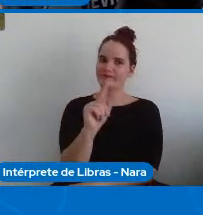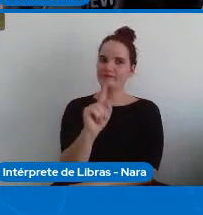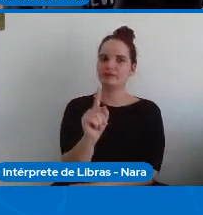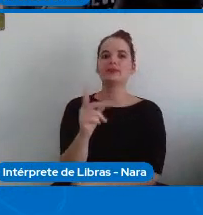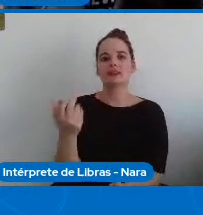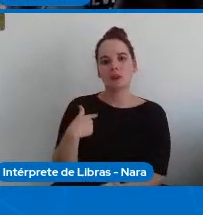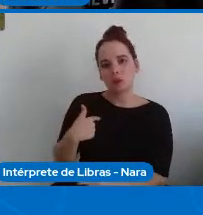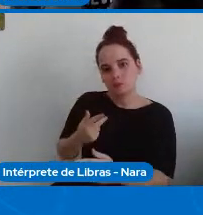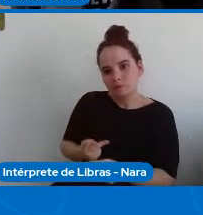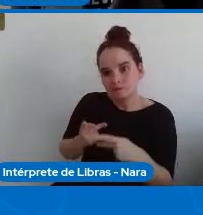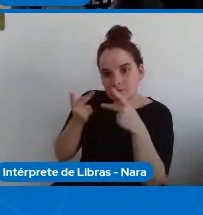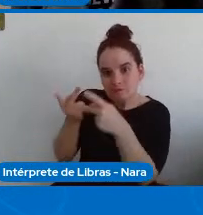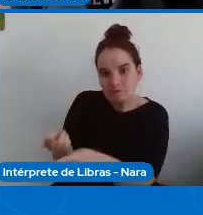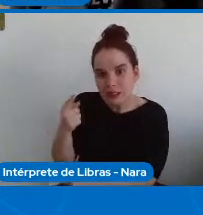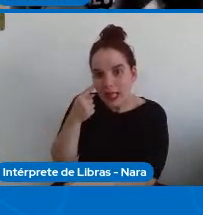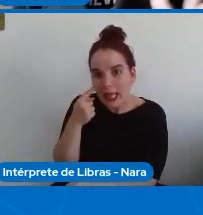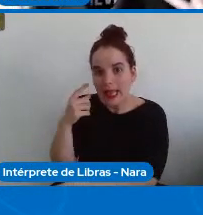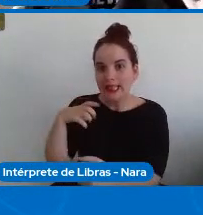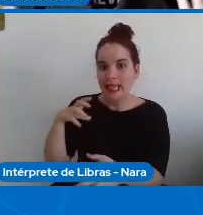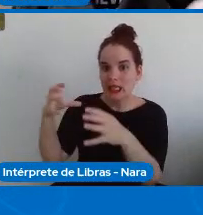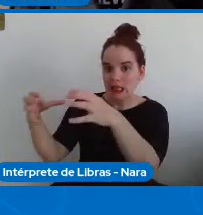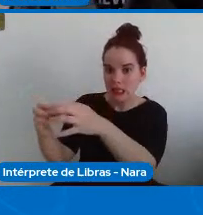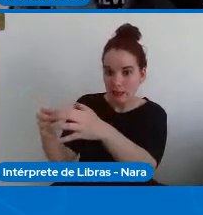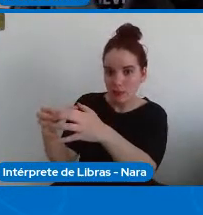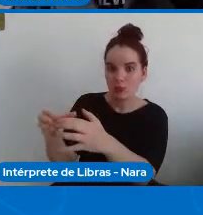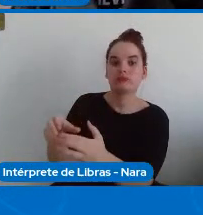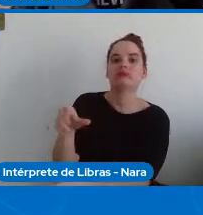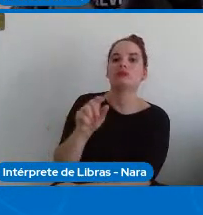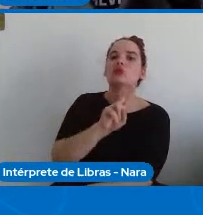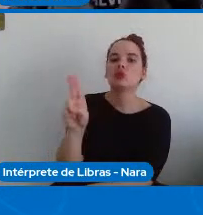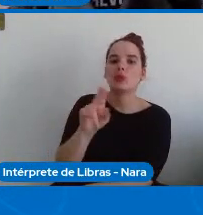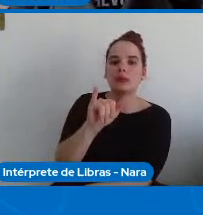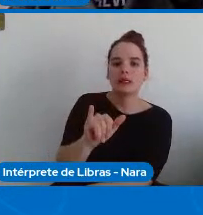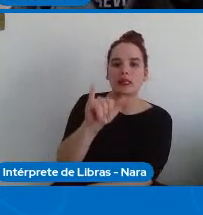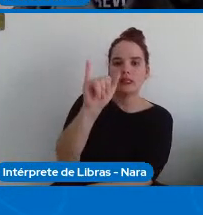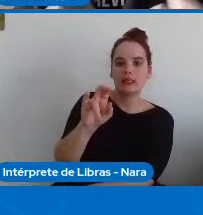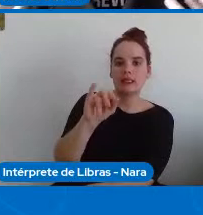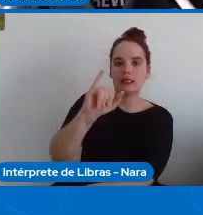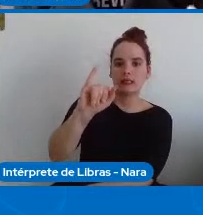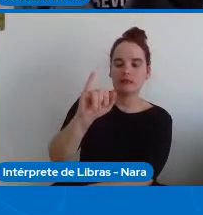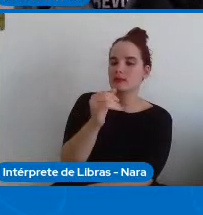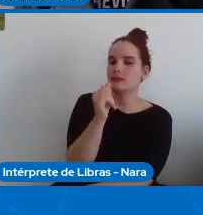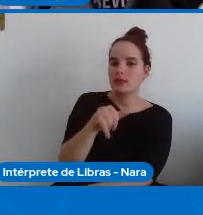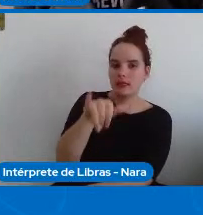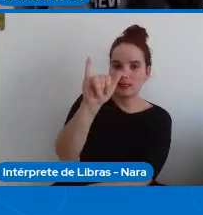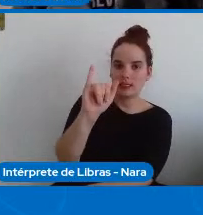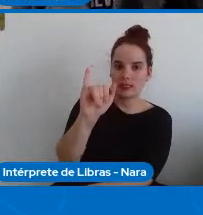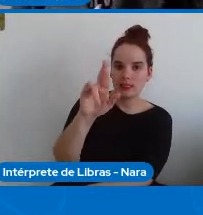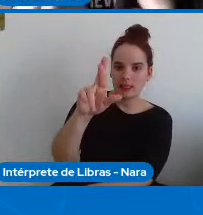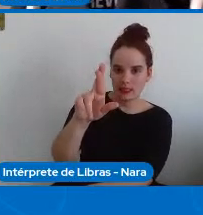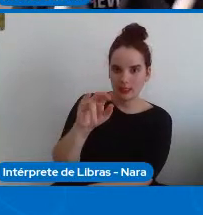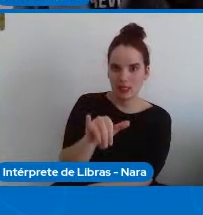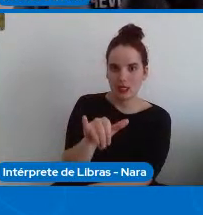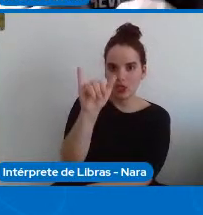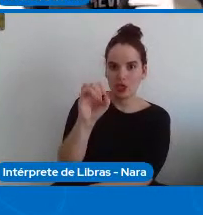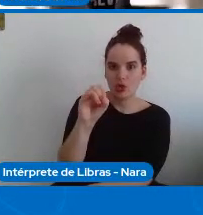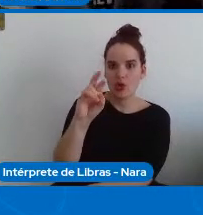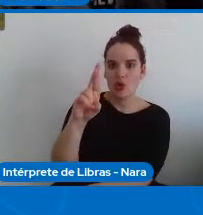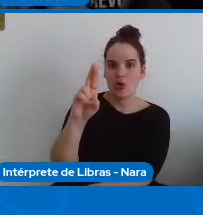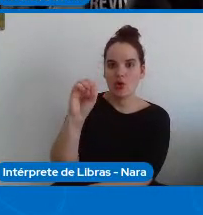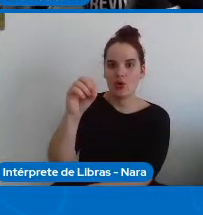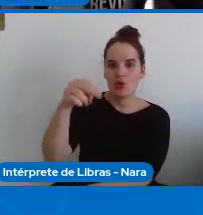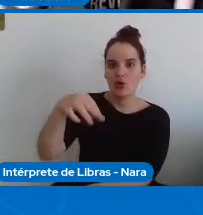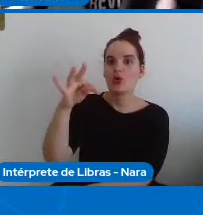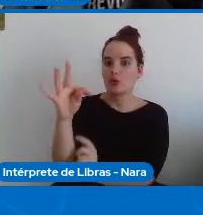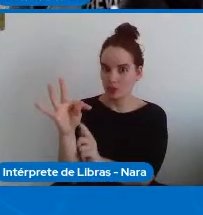Ront os missionários chegaram à conclusão de que o machado de pedra era um objeto muito interessante e